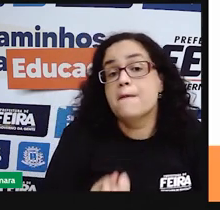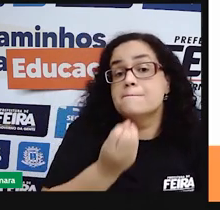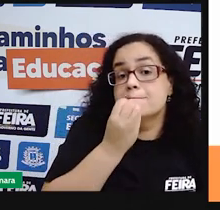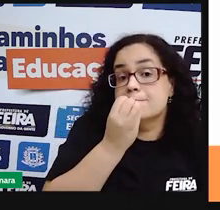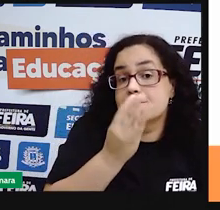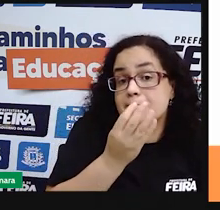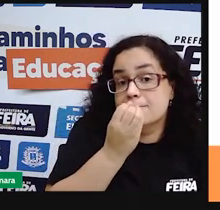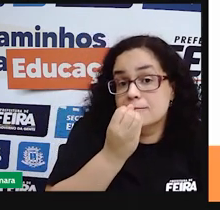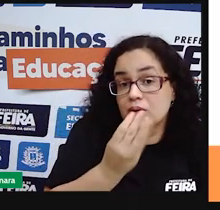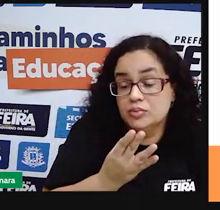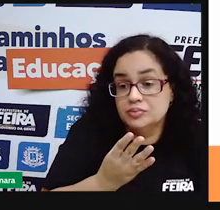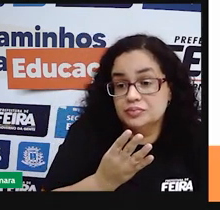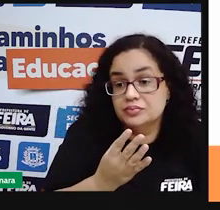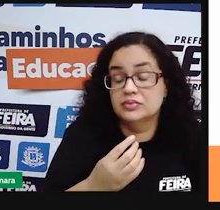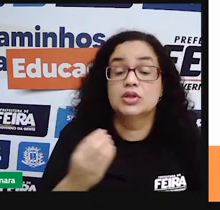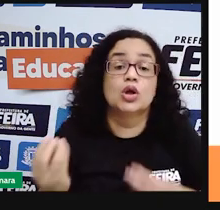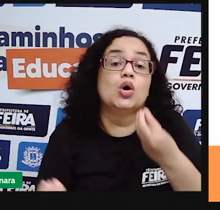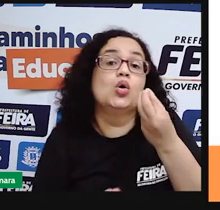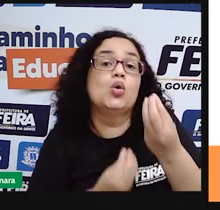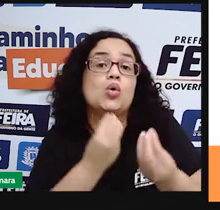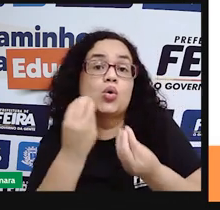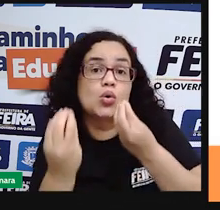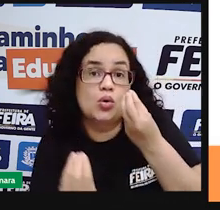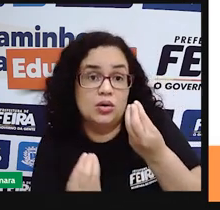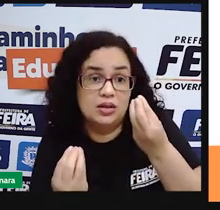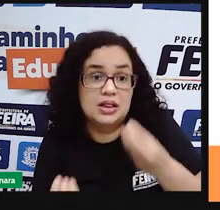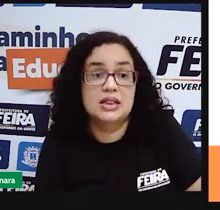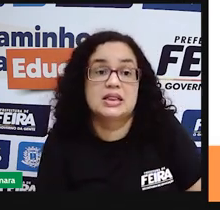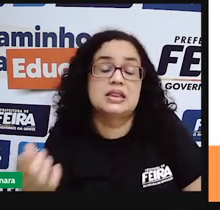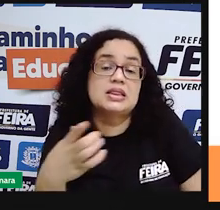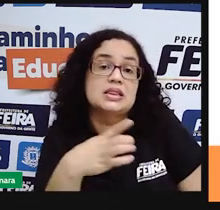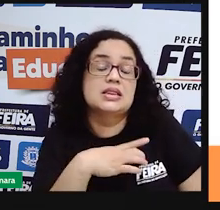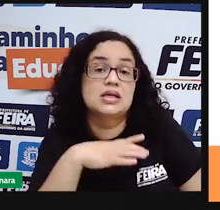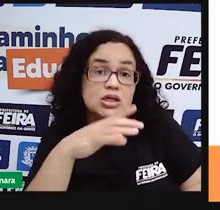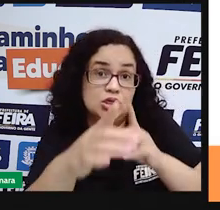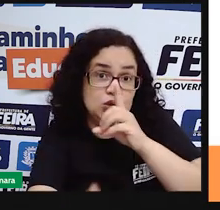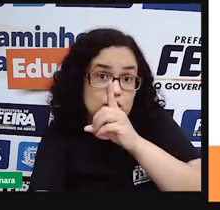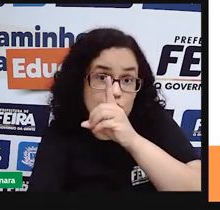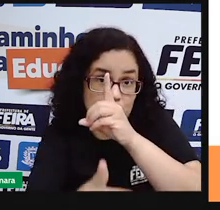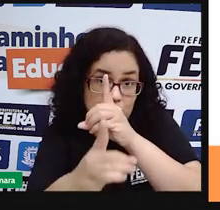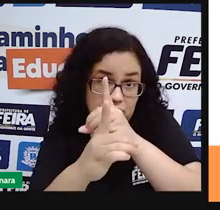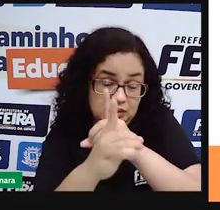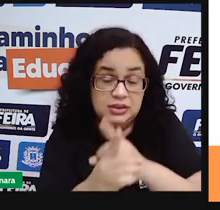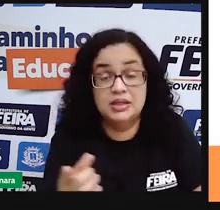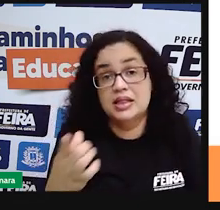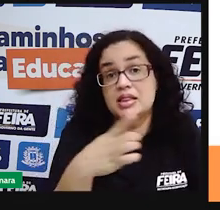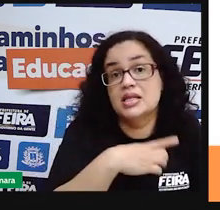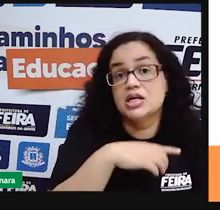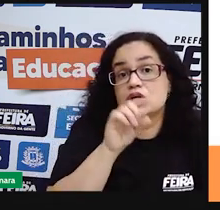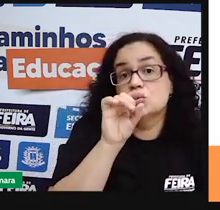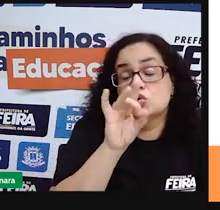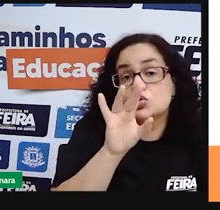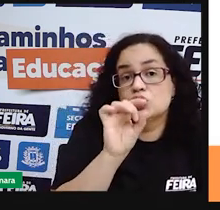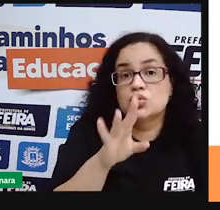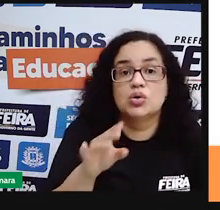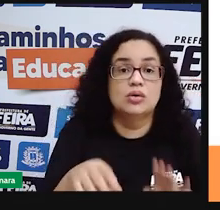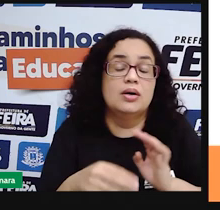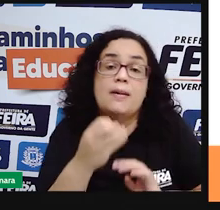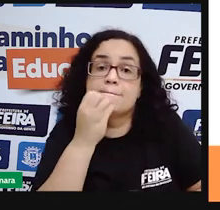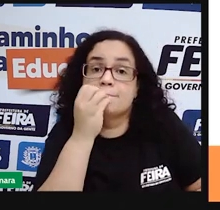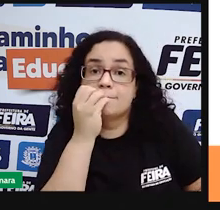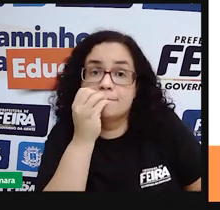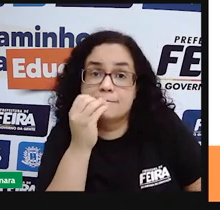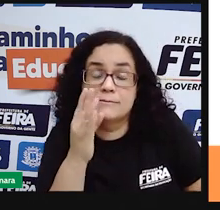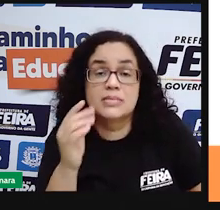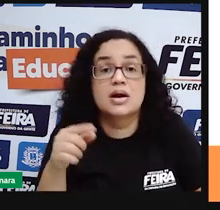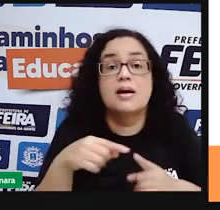indígenas. Como se essa recepção e esse encontro tivesse trazido apenas contribuições positivas para